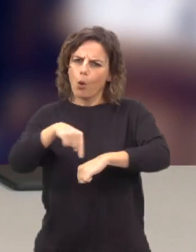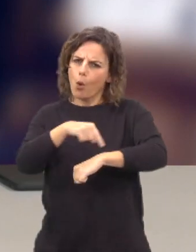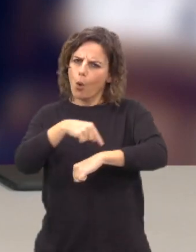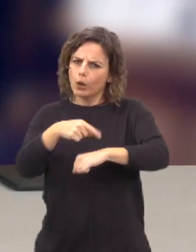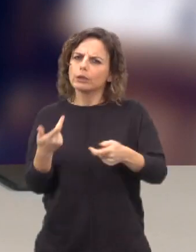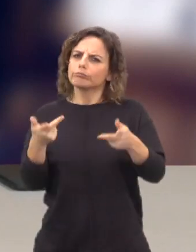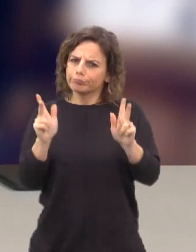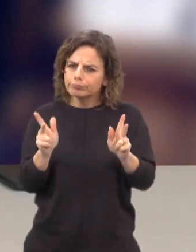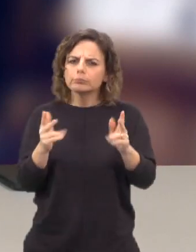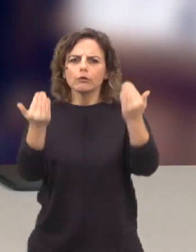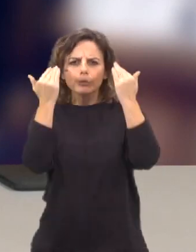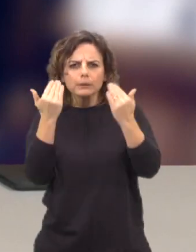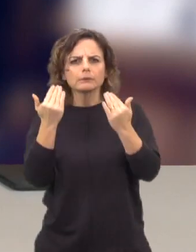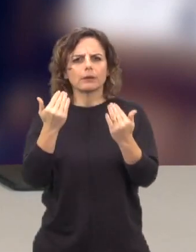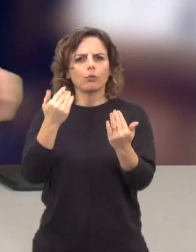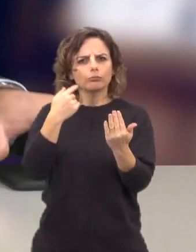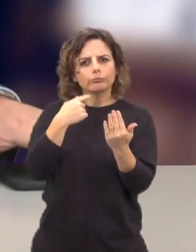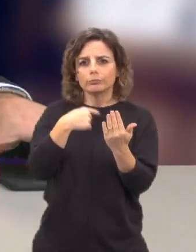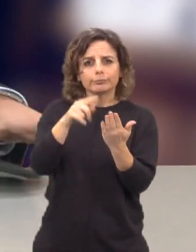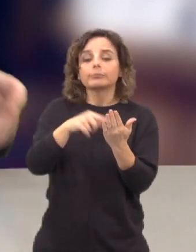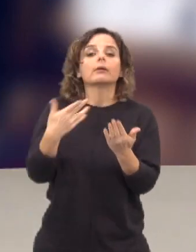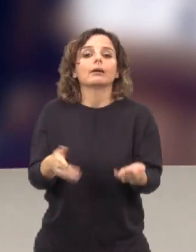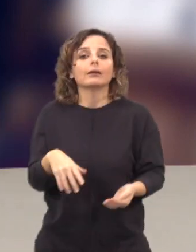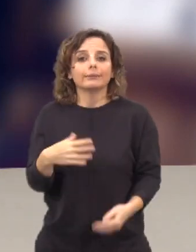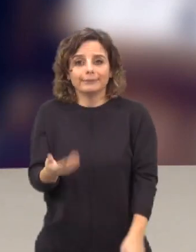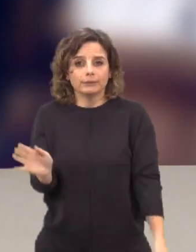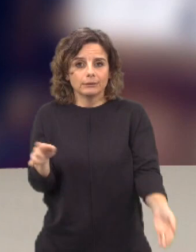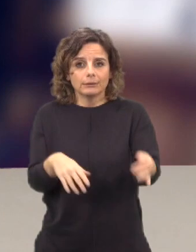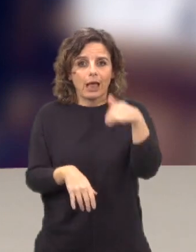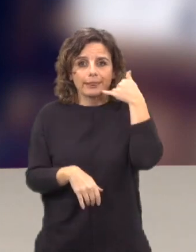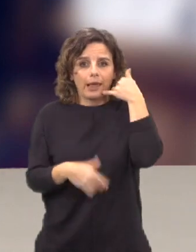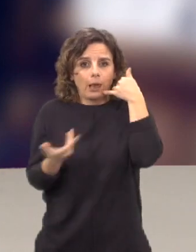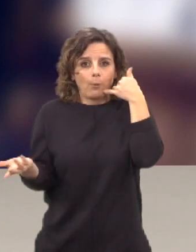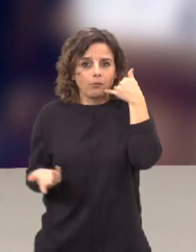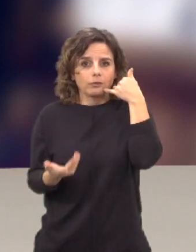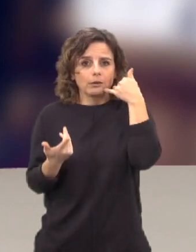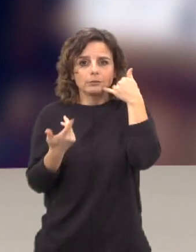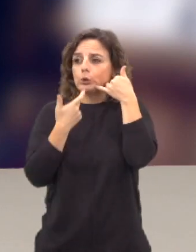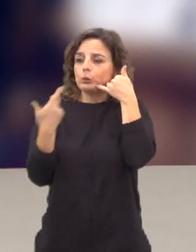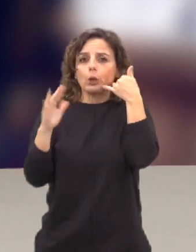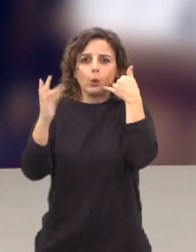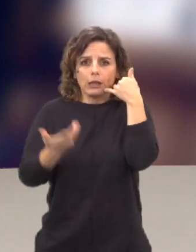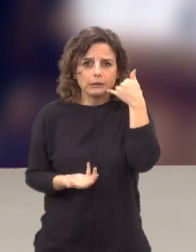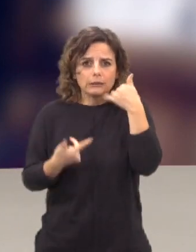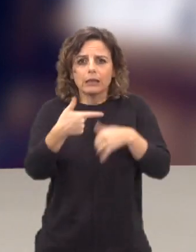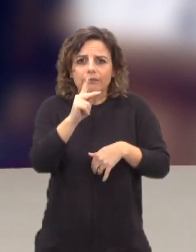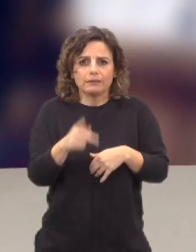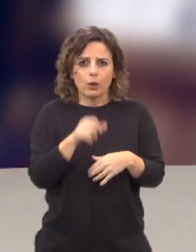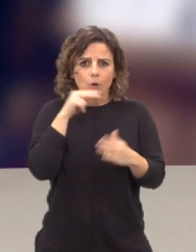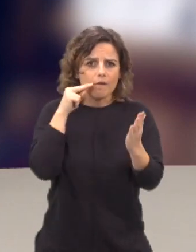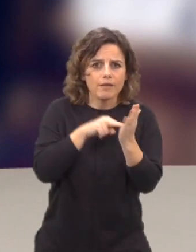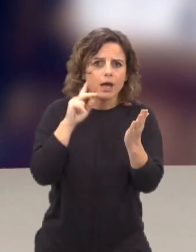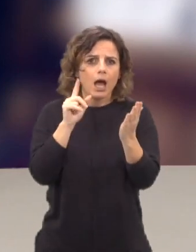disponíveis para consultar a informação. Basta este aparelho que é um telemóvel, onde tudo pode acontecer, televisão, rádio,